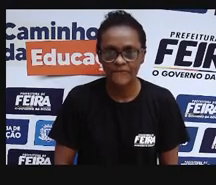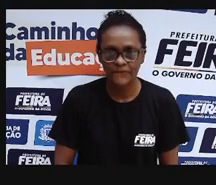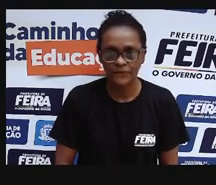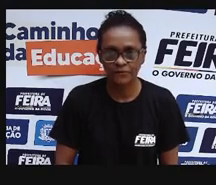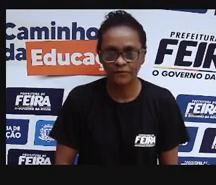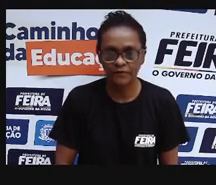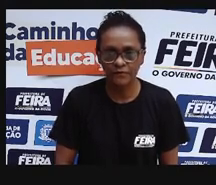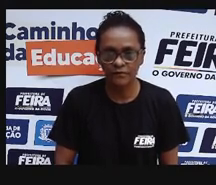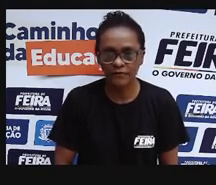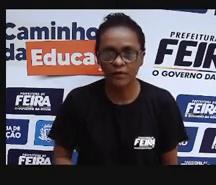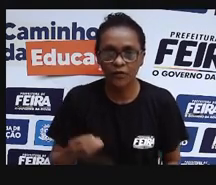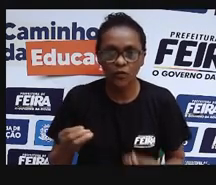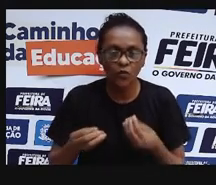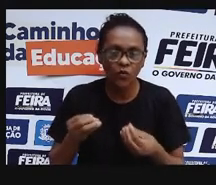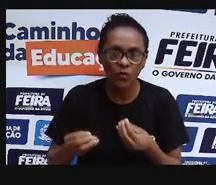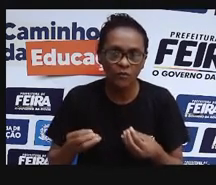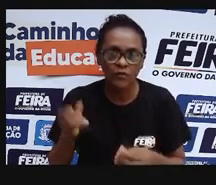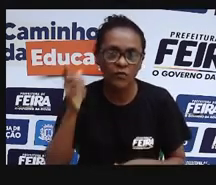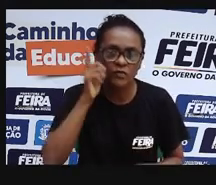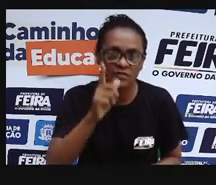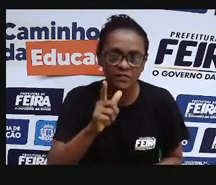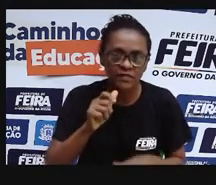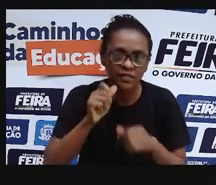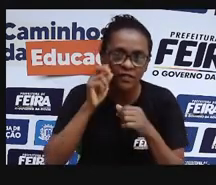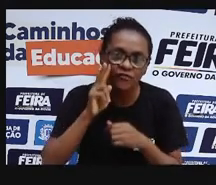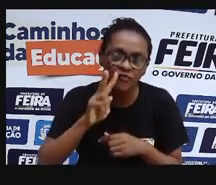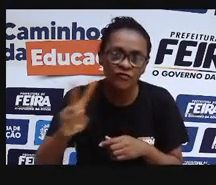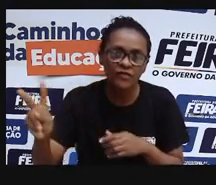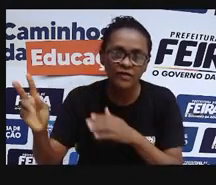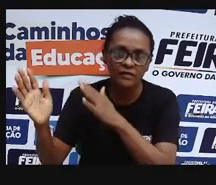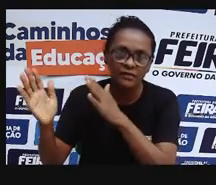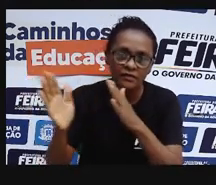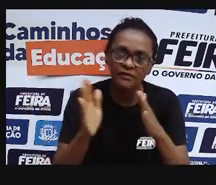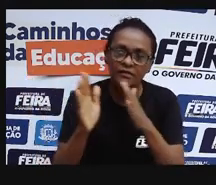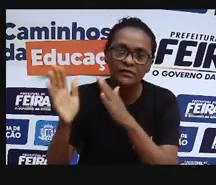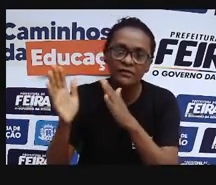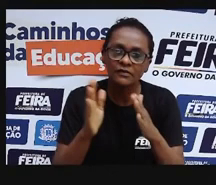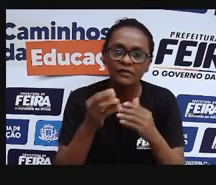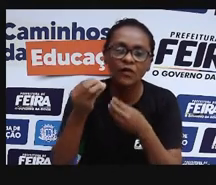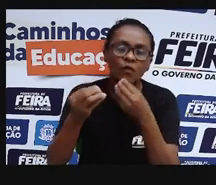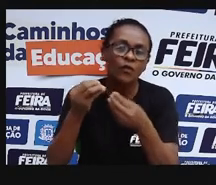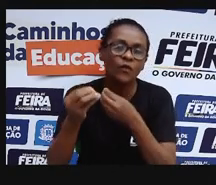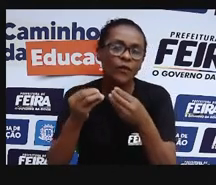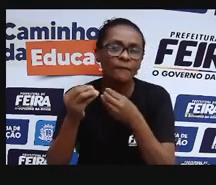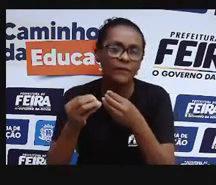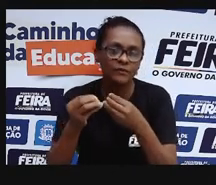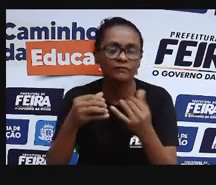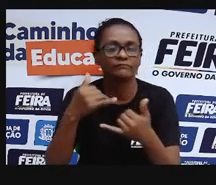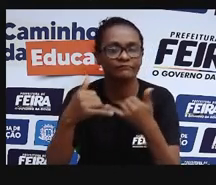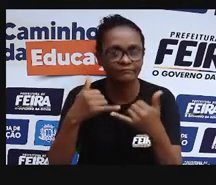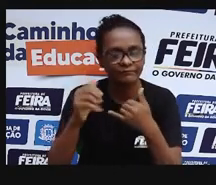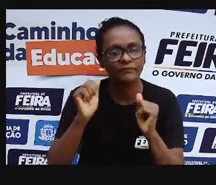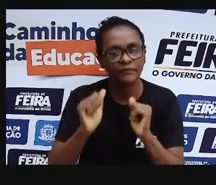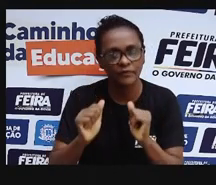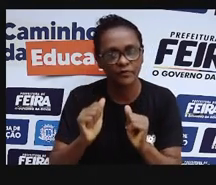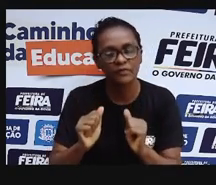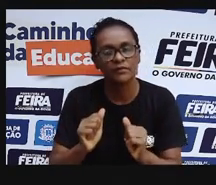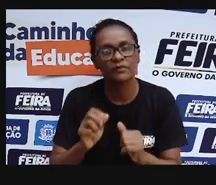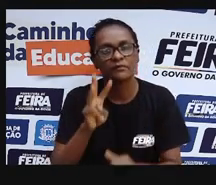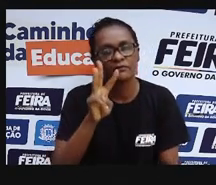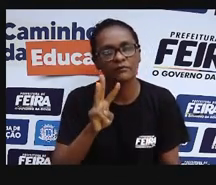Então, para nós acessarmos, né, esse direito e conquistarmos esse direito, nós